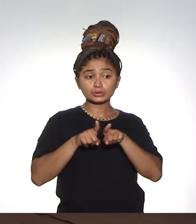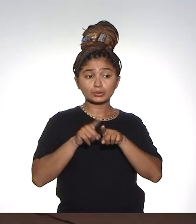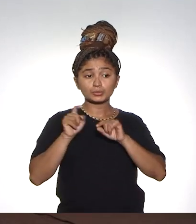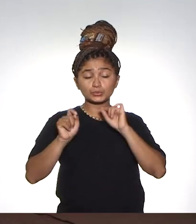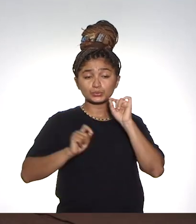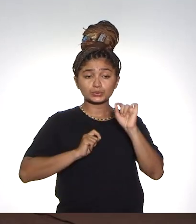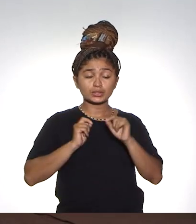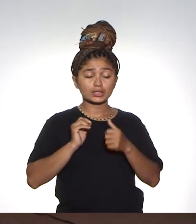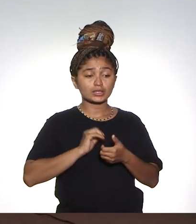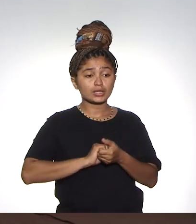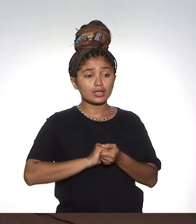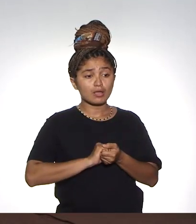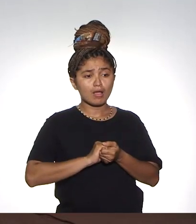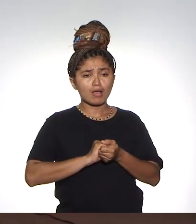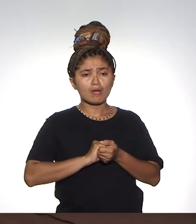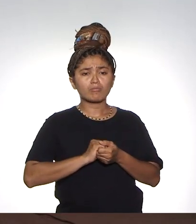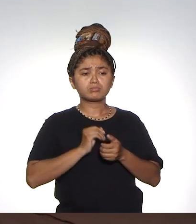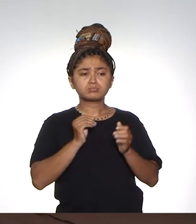que faz com que